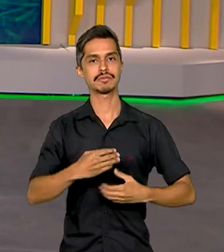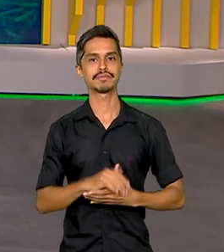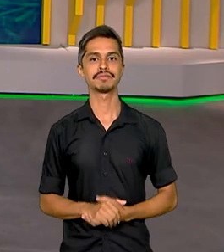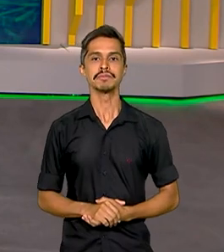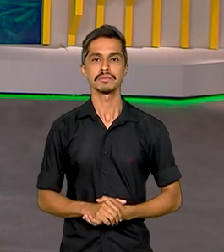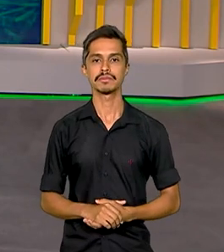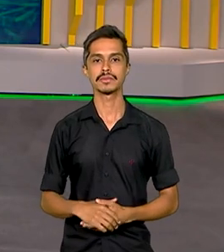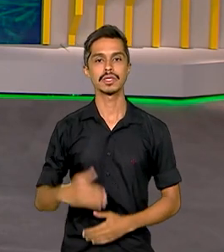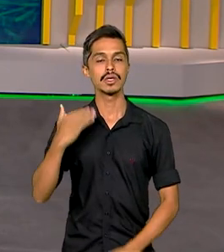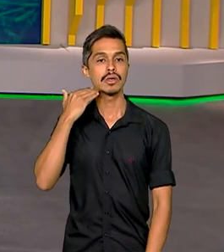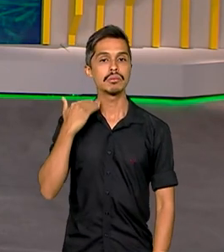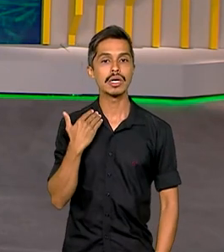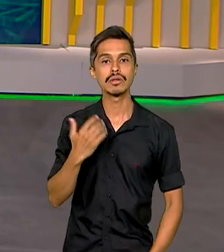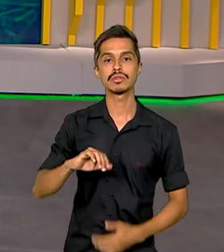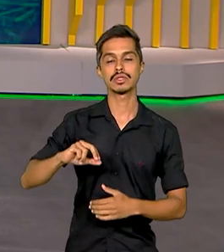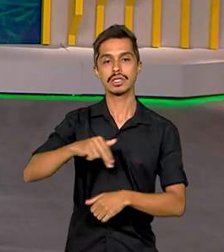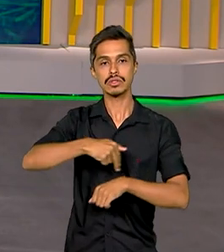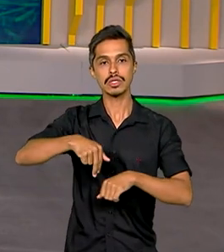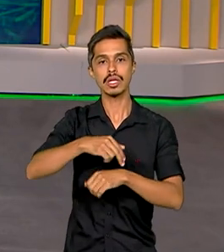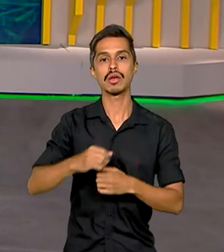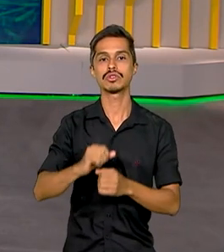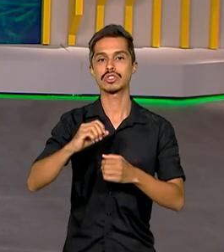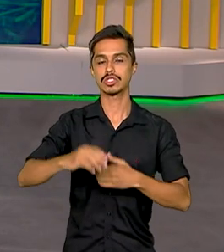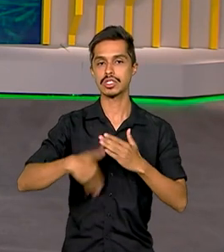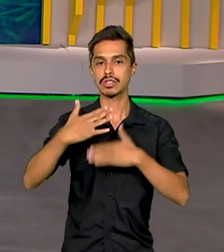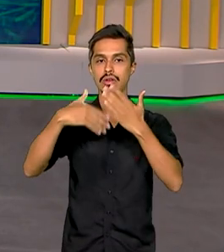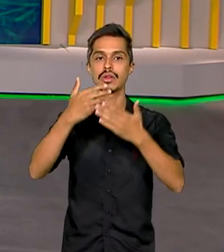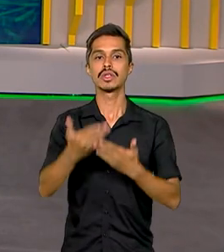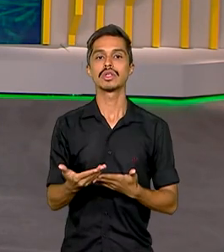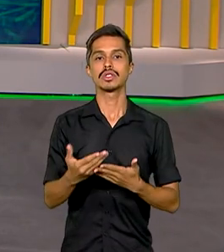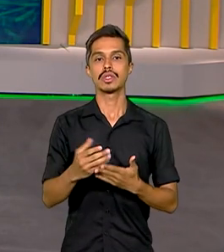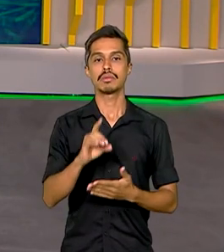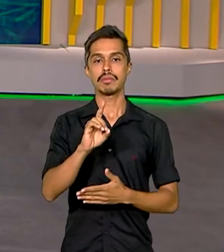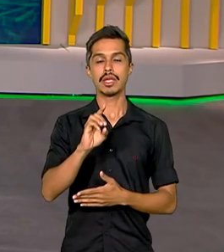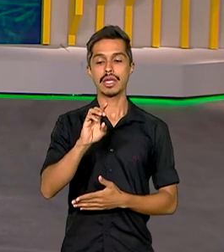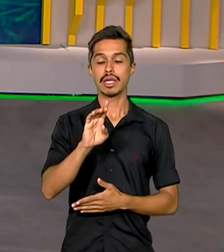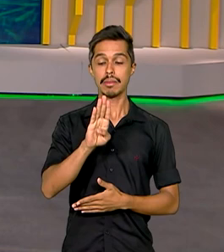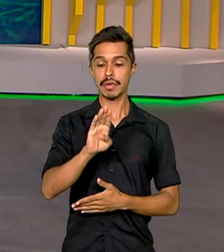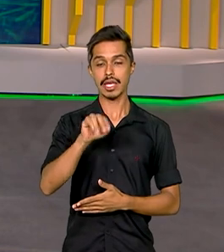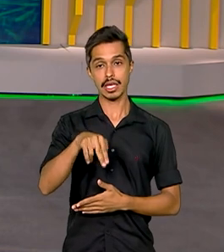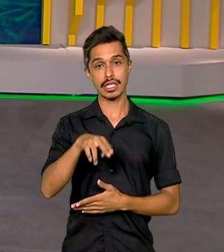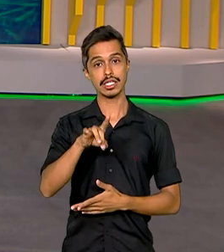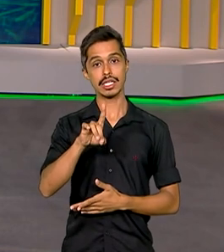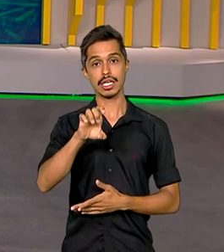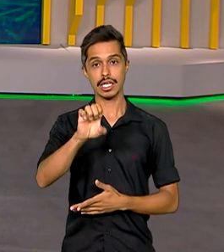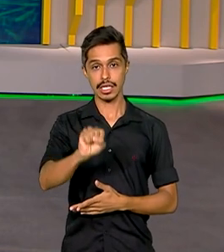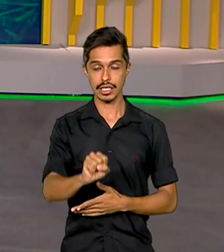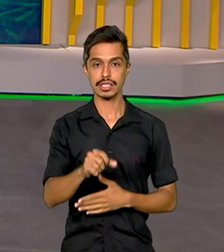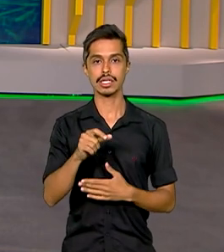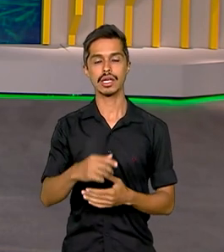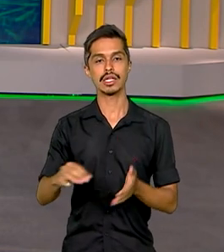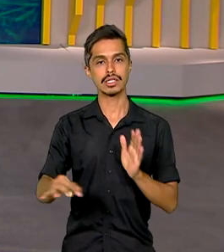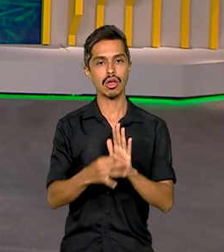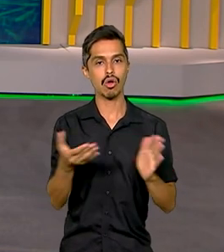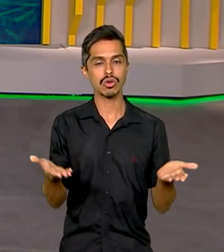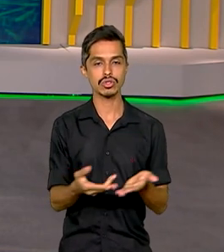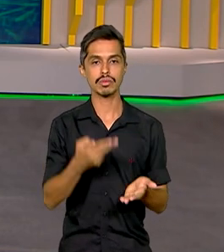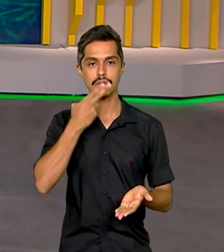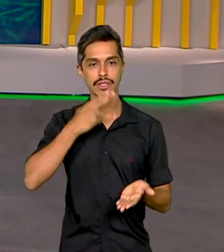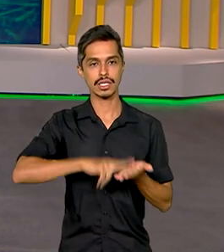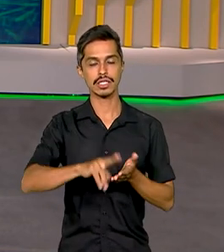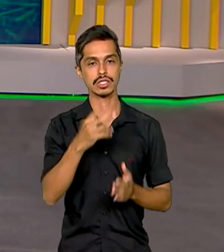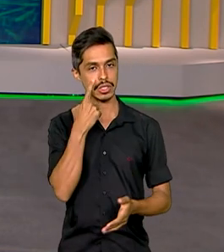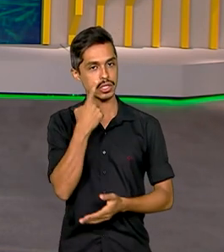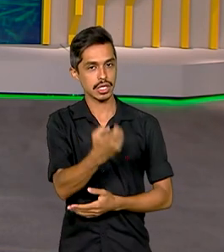O Banco Nacional de Desenvolvimento Econômico e Social, BNDES, assinou hoje uma carta de interesses com a